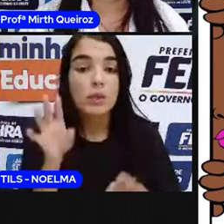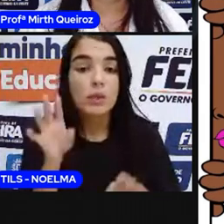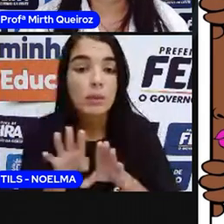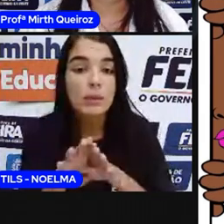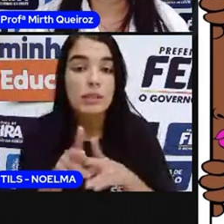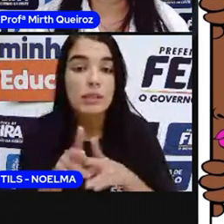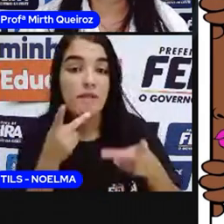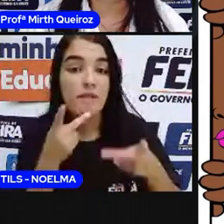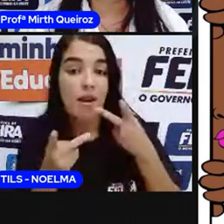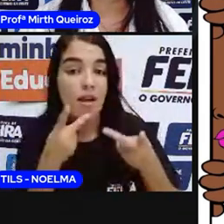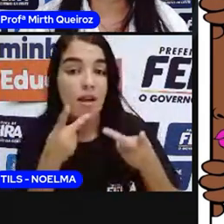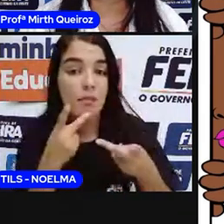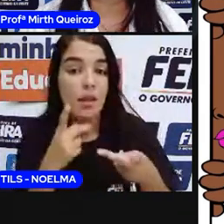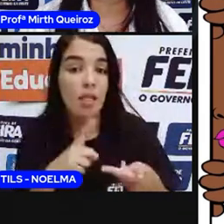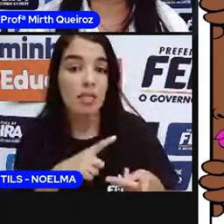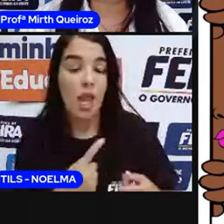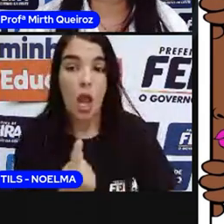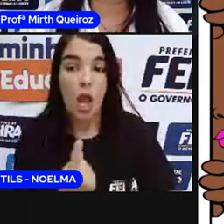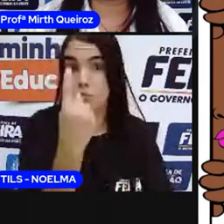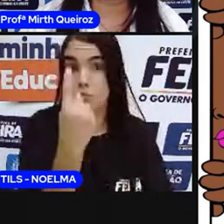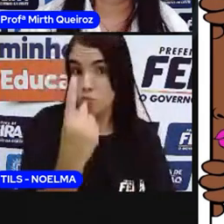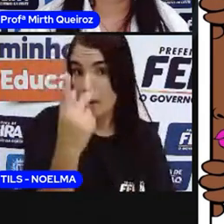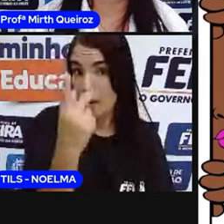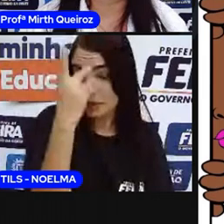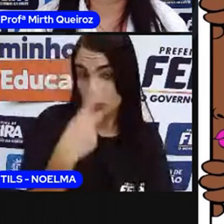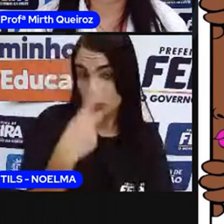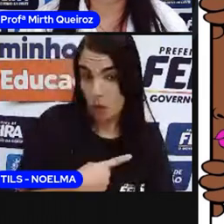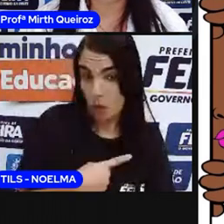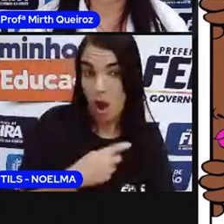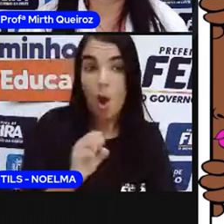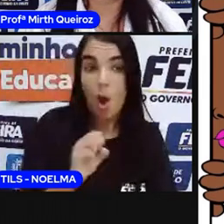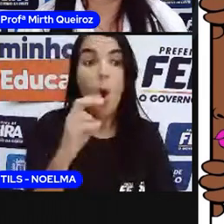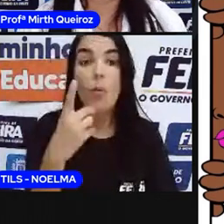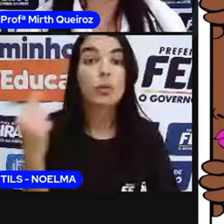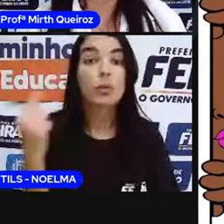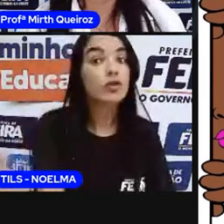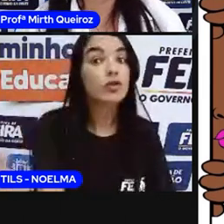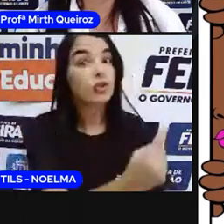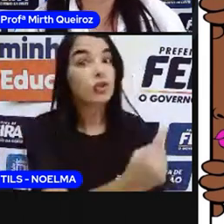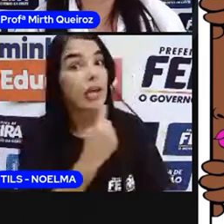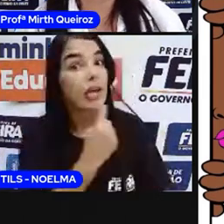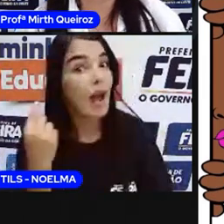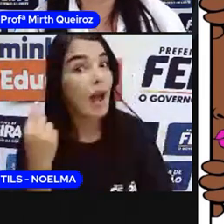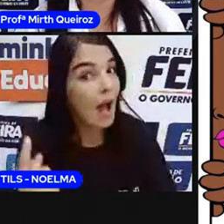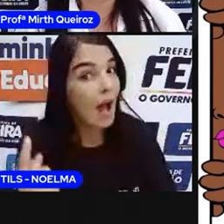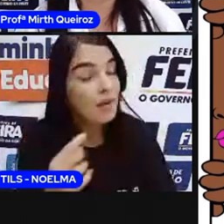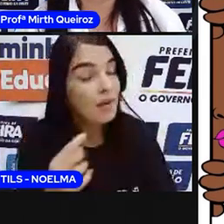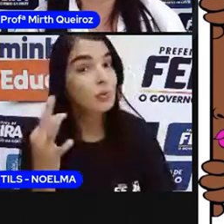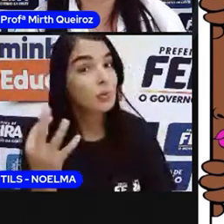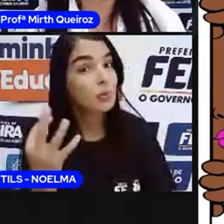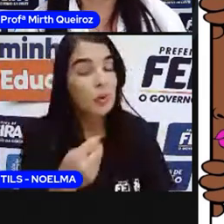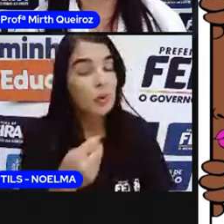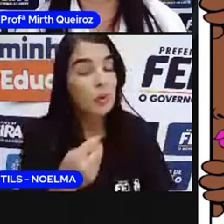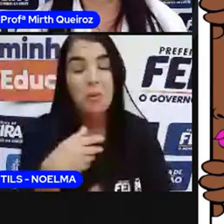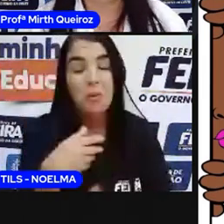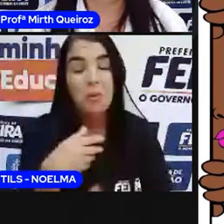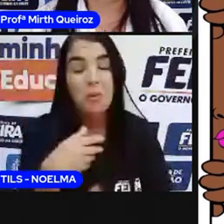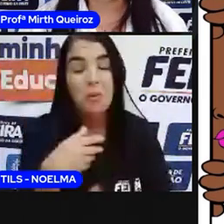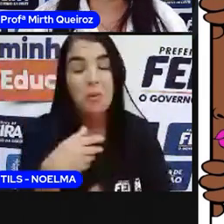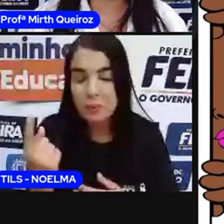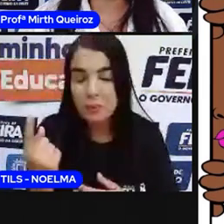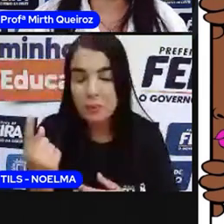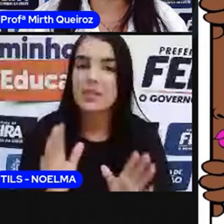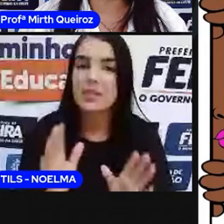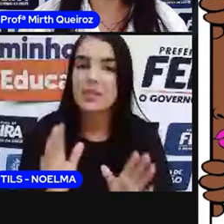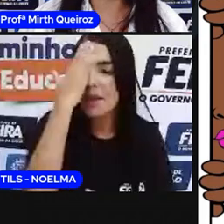Determina se falamos de um ser em particular ou no geral. Quando a fala ó menino, a gente já sabe quem é o menino. Quando a gente fala